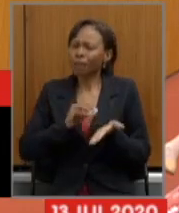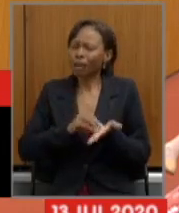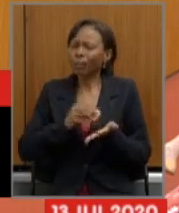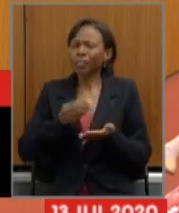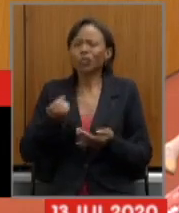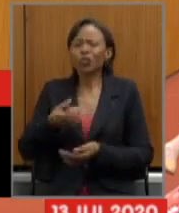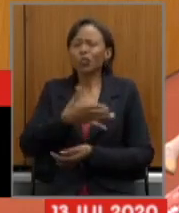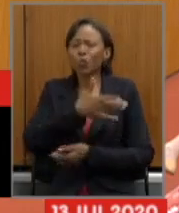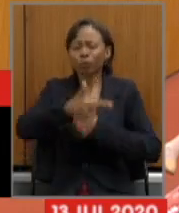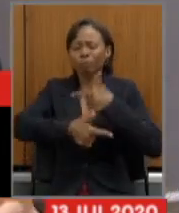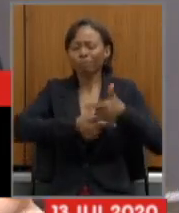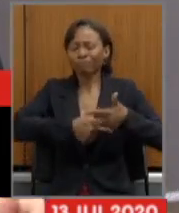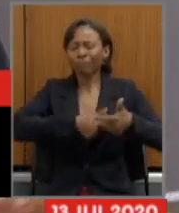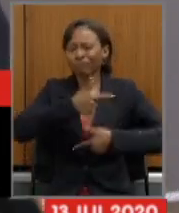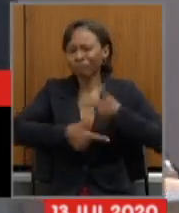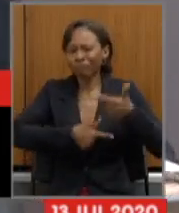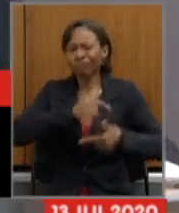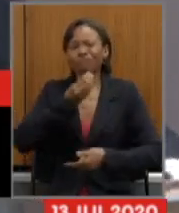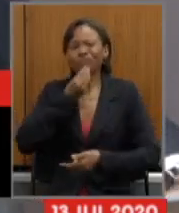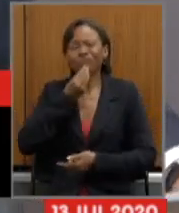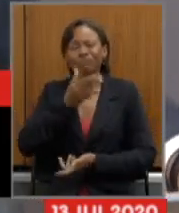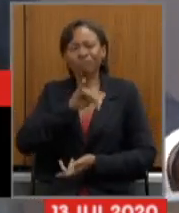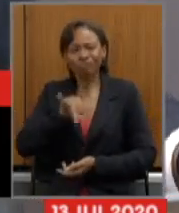trabalho e renda para o nosso Estado.